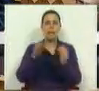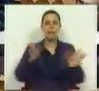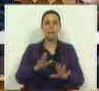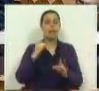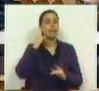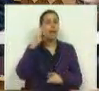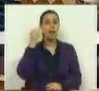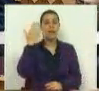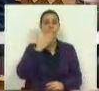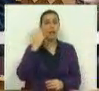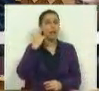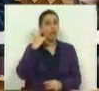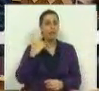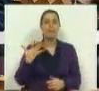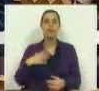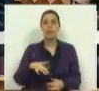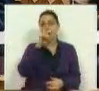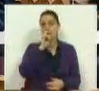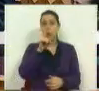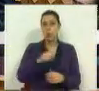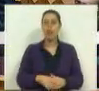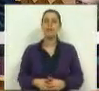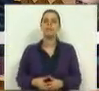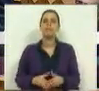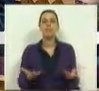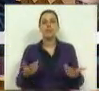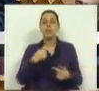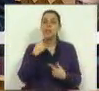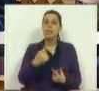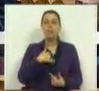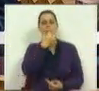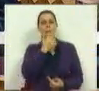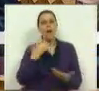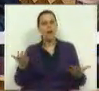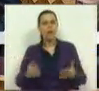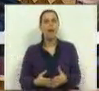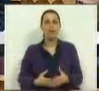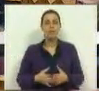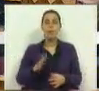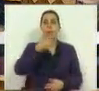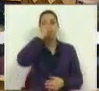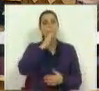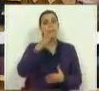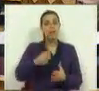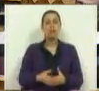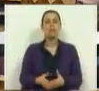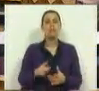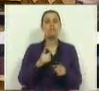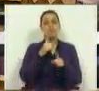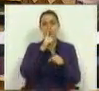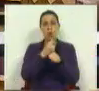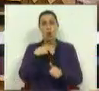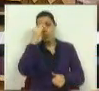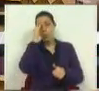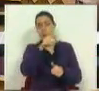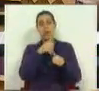Volvidos estes 15 dias, quero recordar esse facto e expressar o meu agrado pelo Sr. Primeiro-Ministro ter seguido o